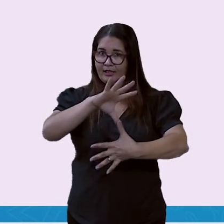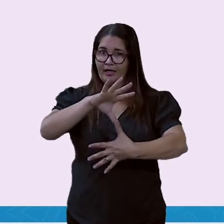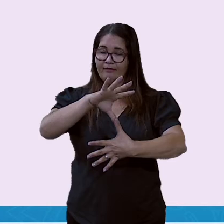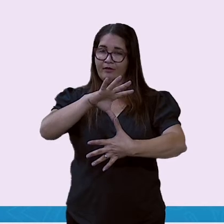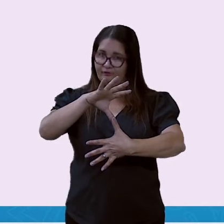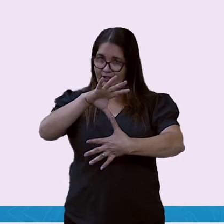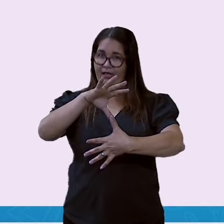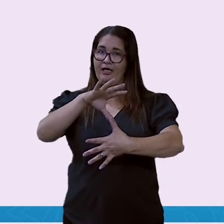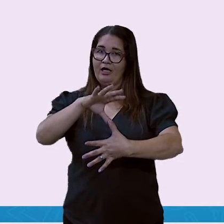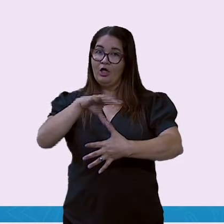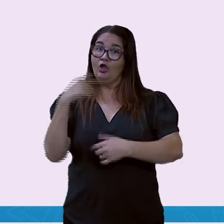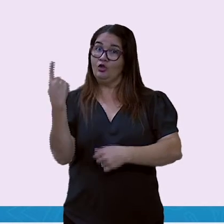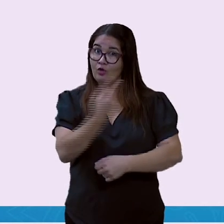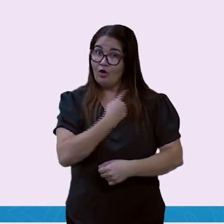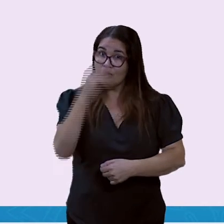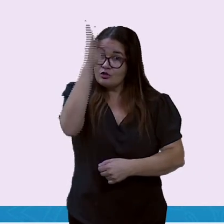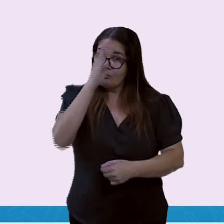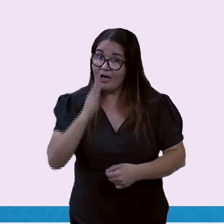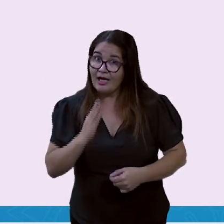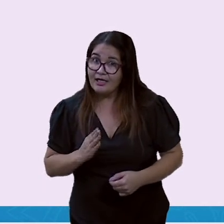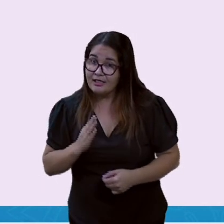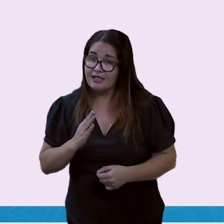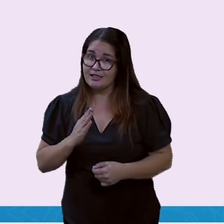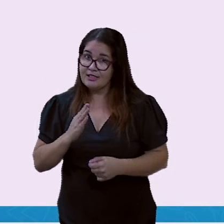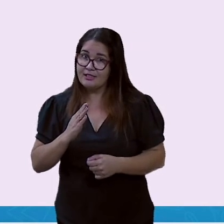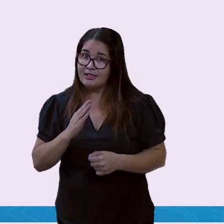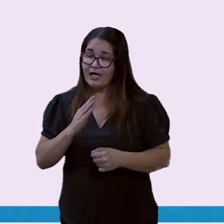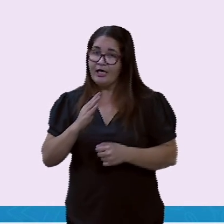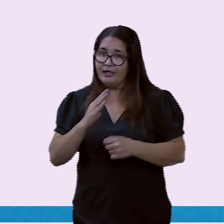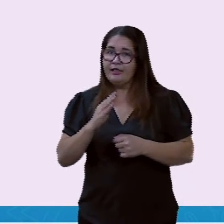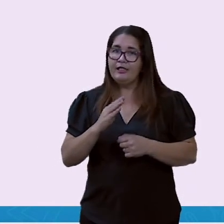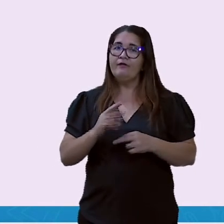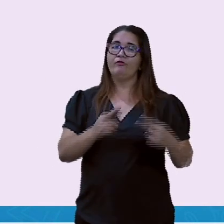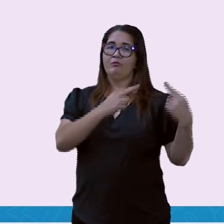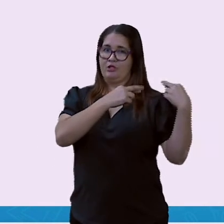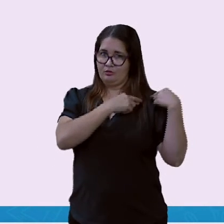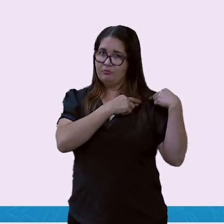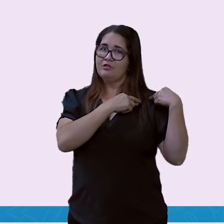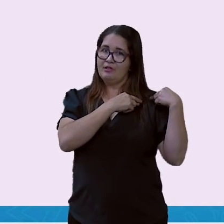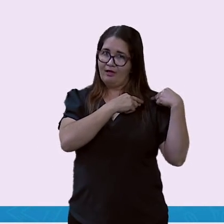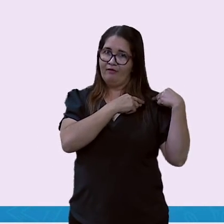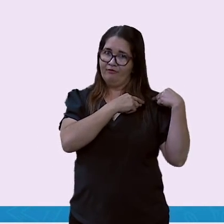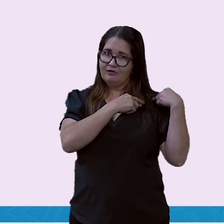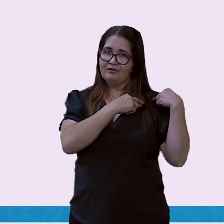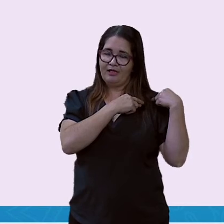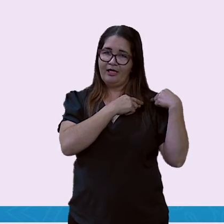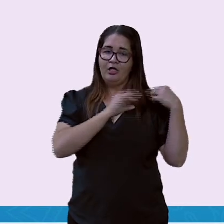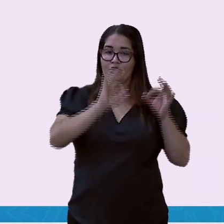aqui pelo Brasil. Então, o Brasil teve a responsabilidade de